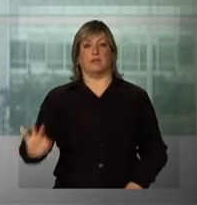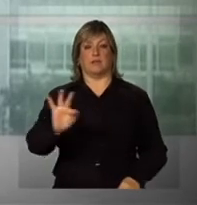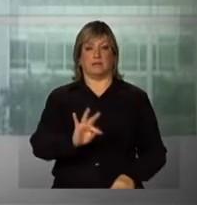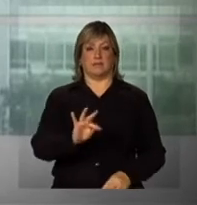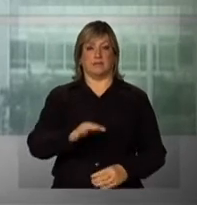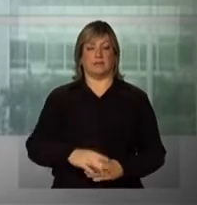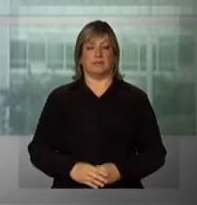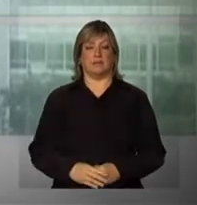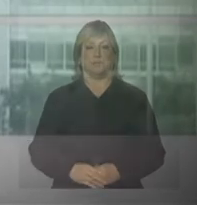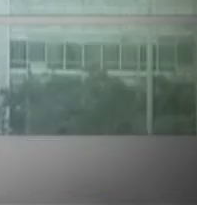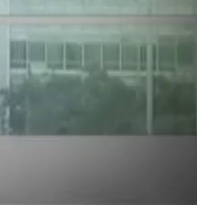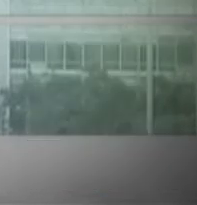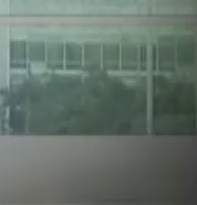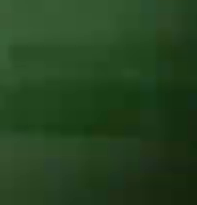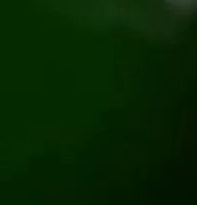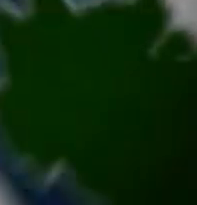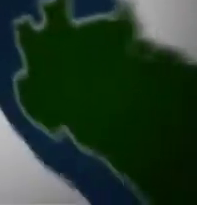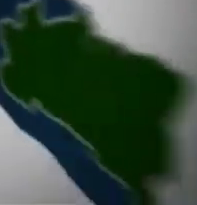do Governo Federal.